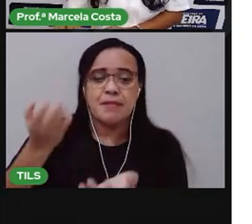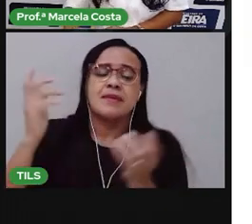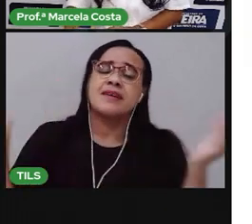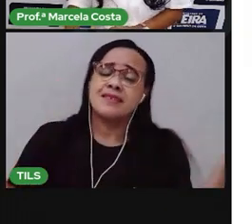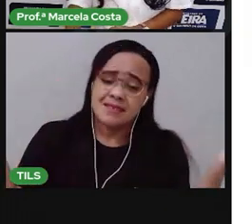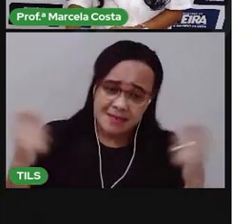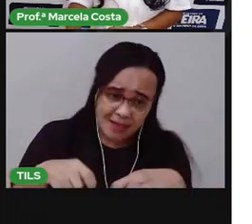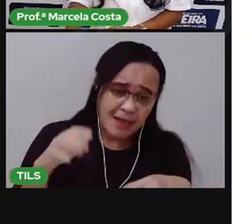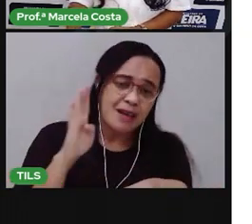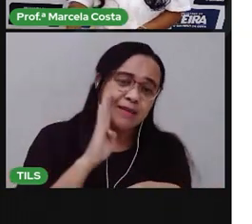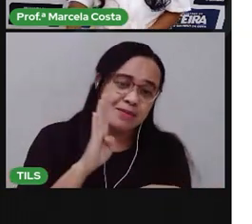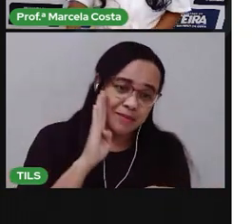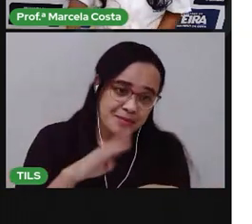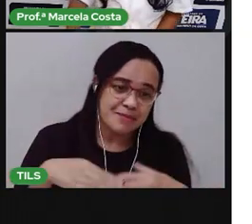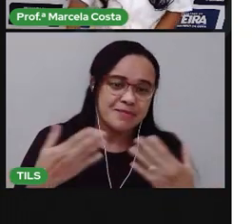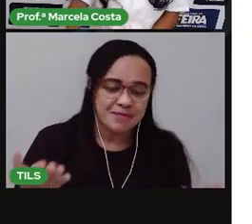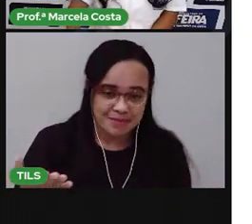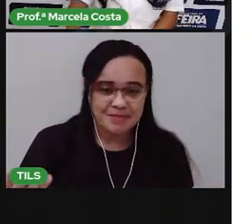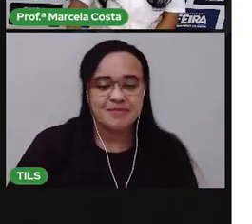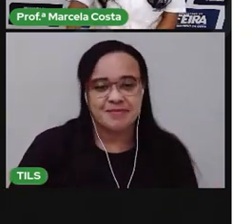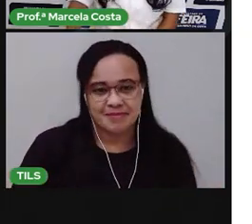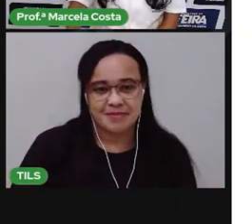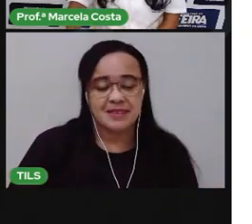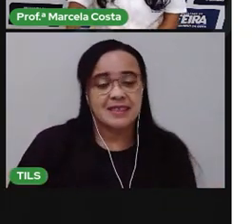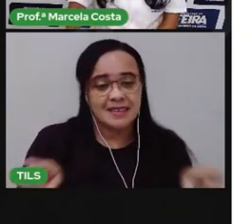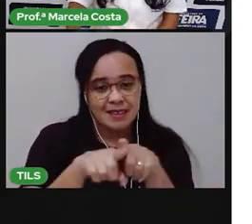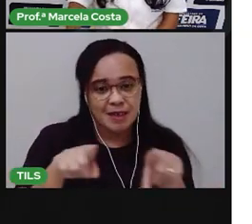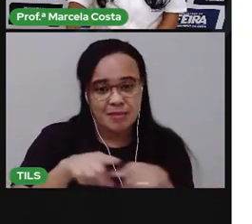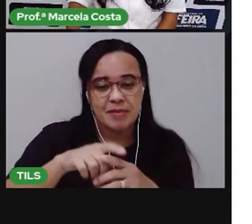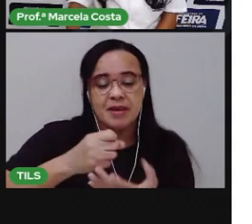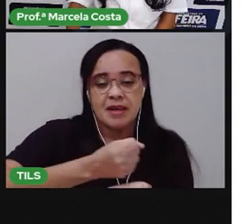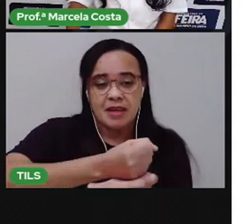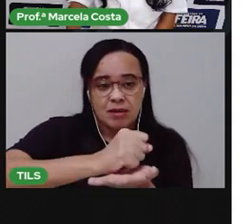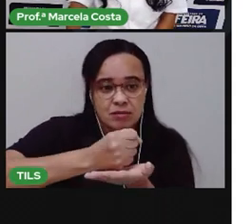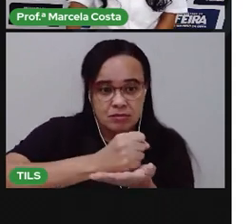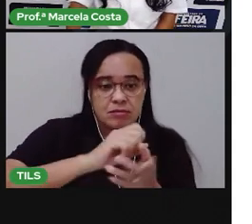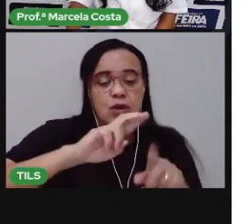se divertindo. Tem o videogame também.